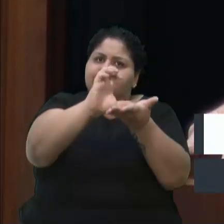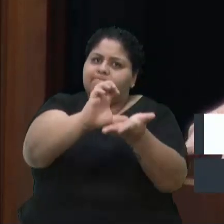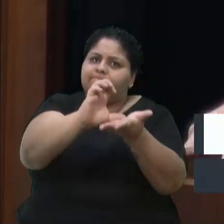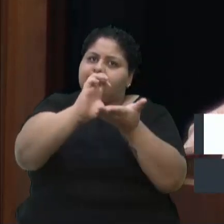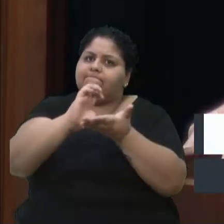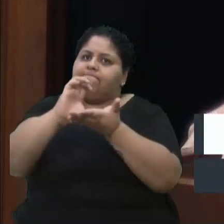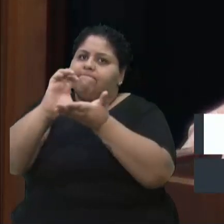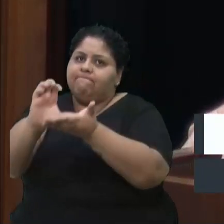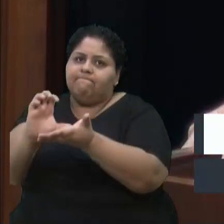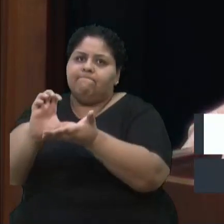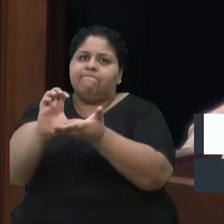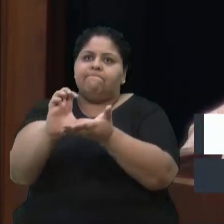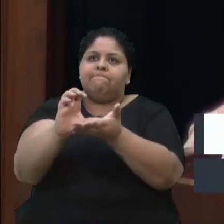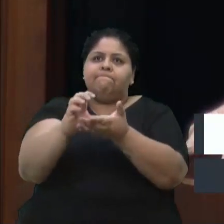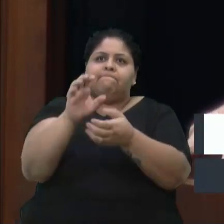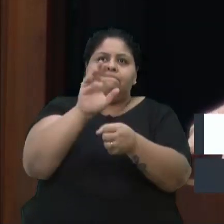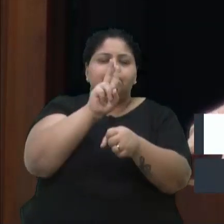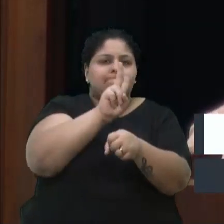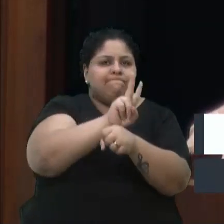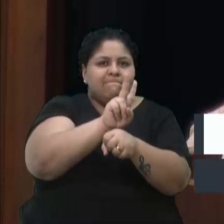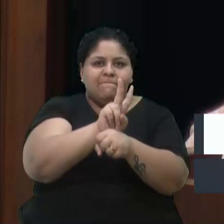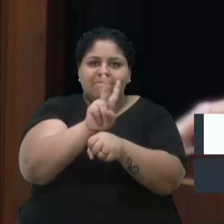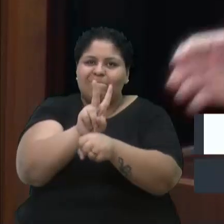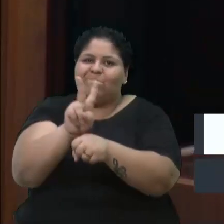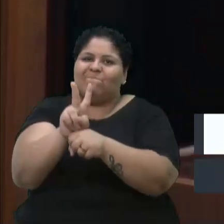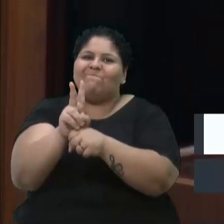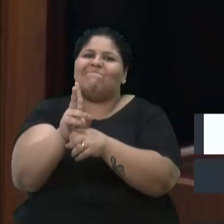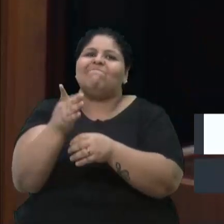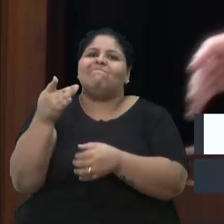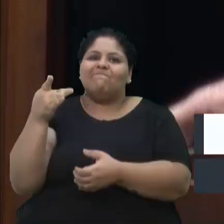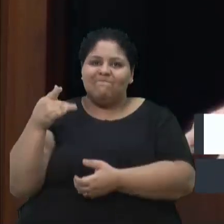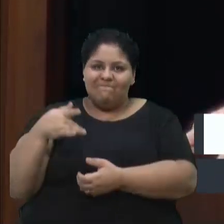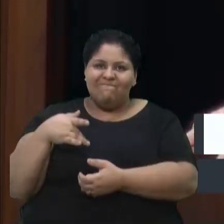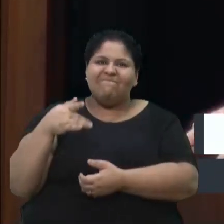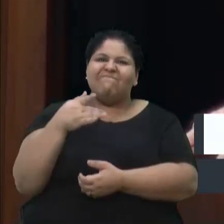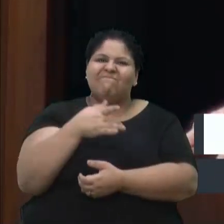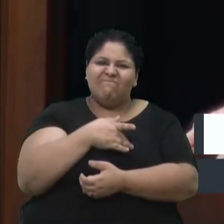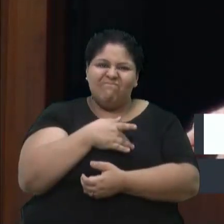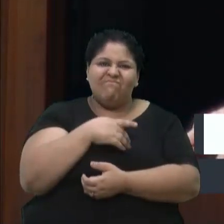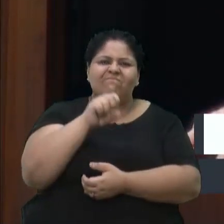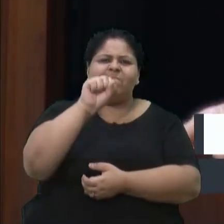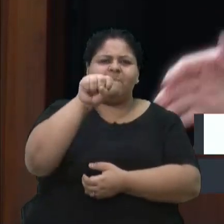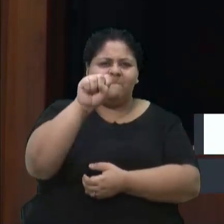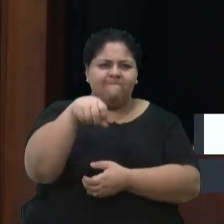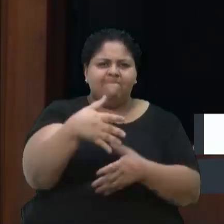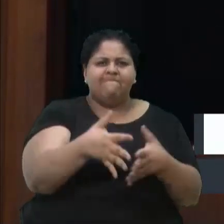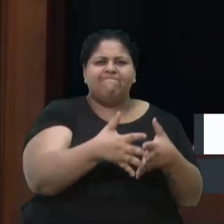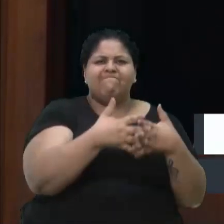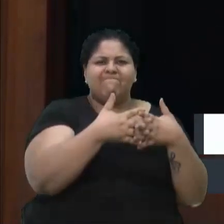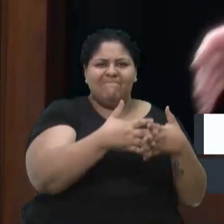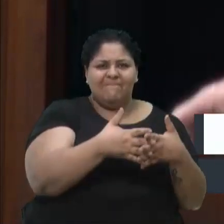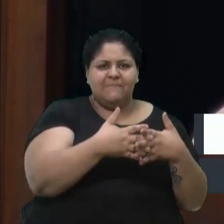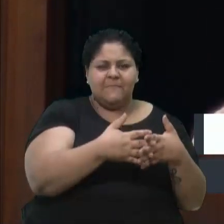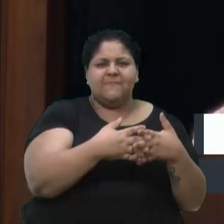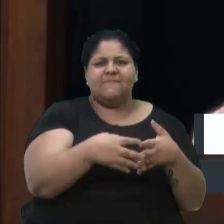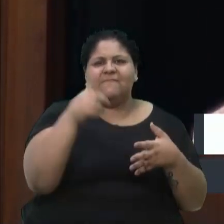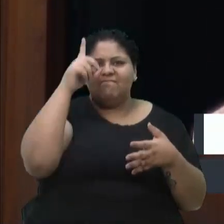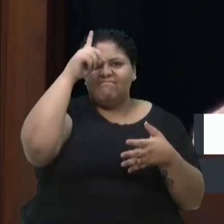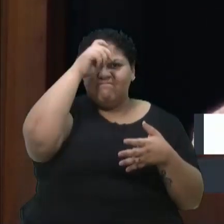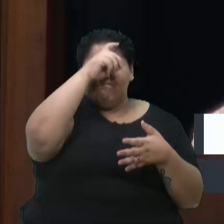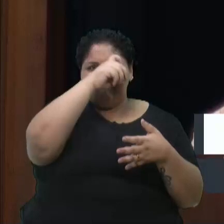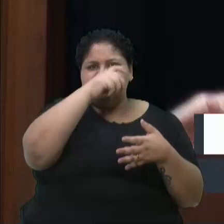prevenção, a saúde vai ser esse caos, essa dificuldade que é em